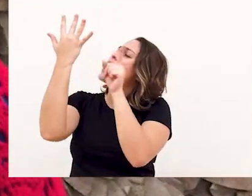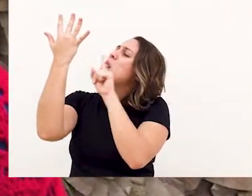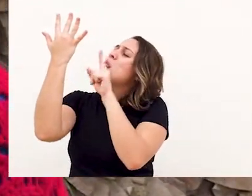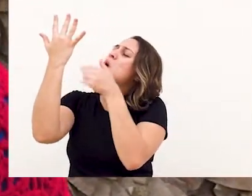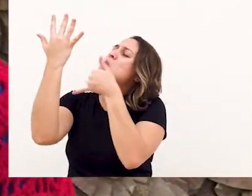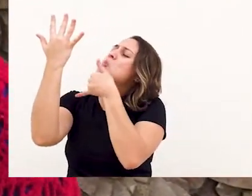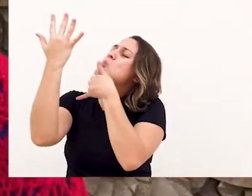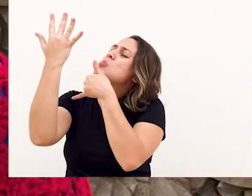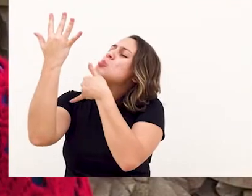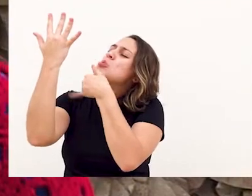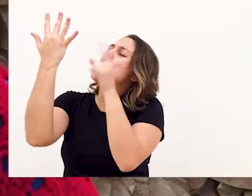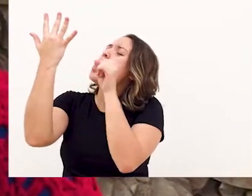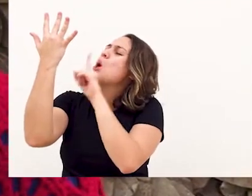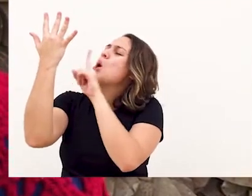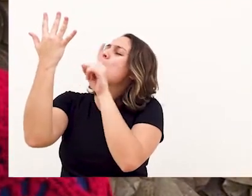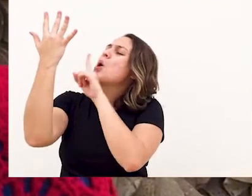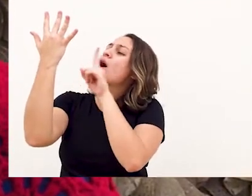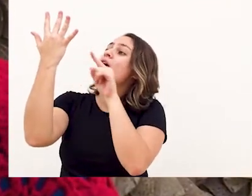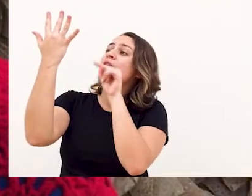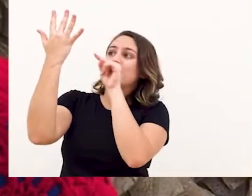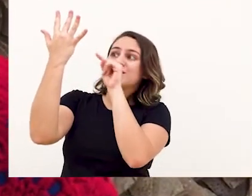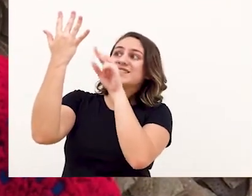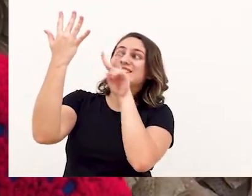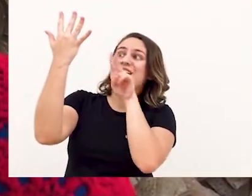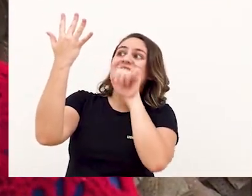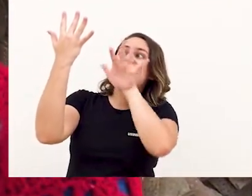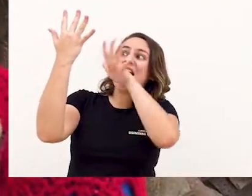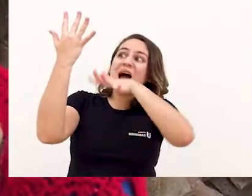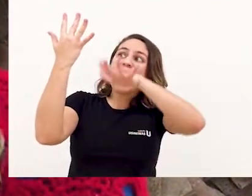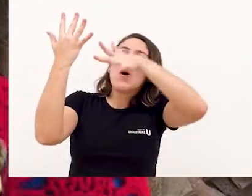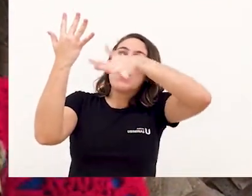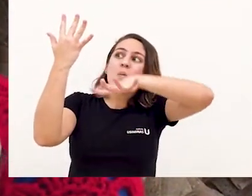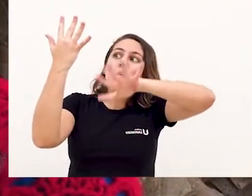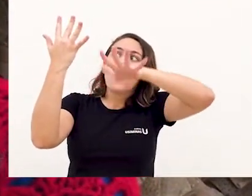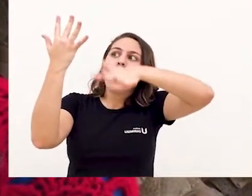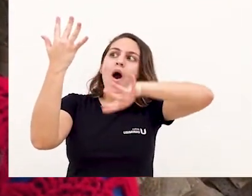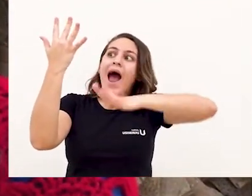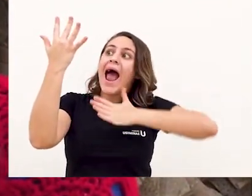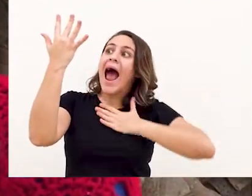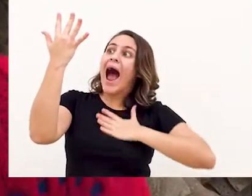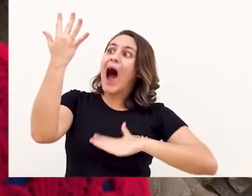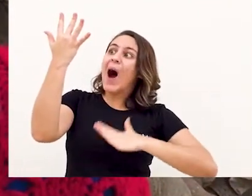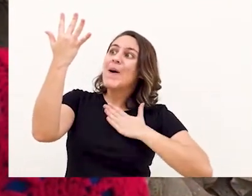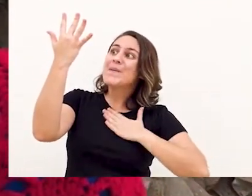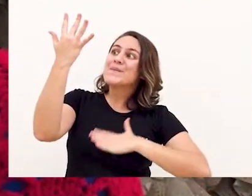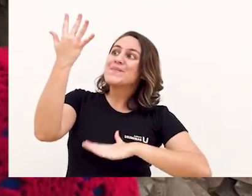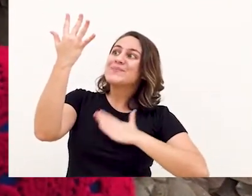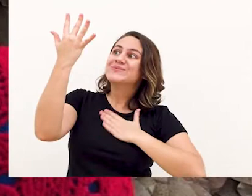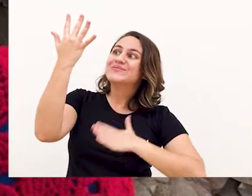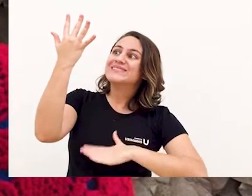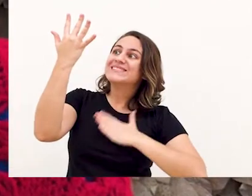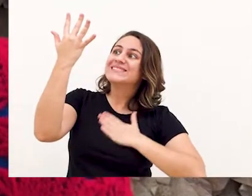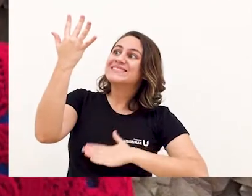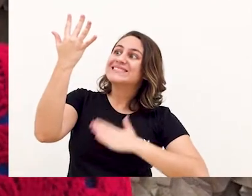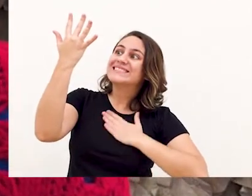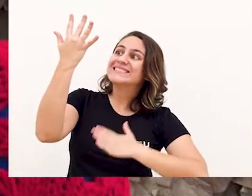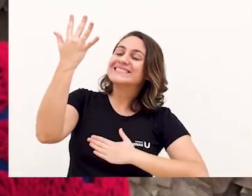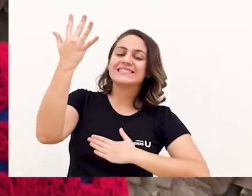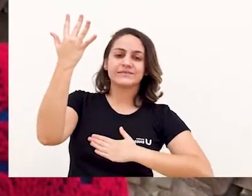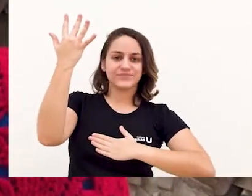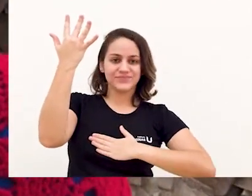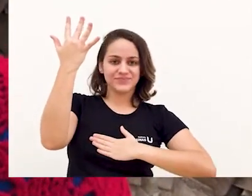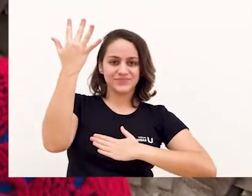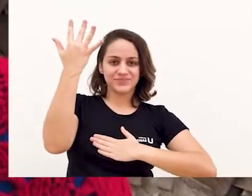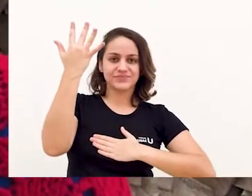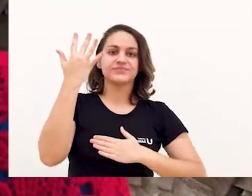Ei, não fique triste. Vamos esperar o próximo vento e você vai voar, eu